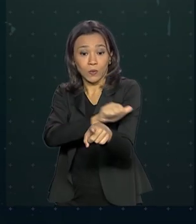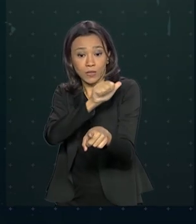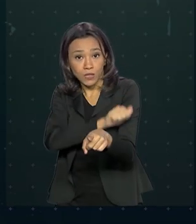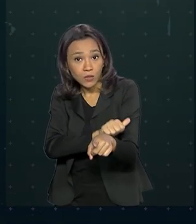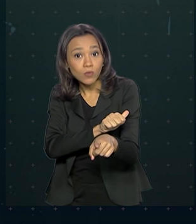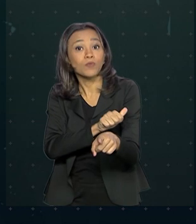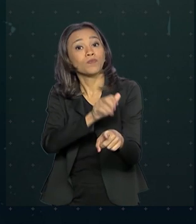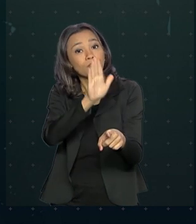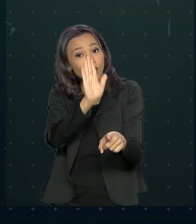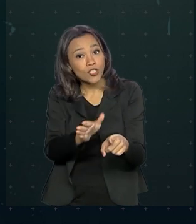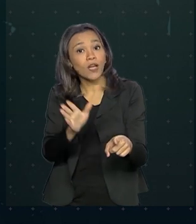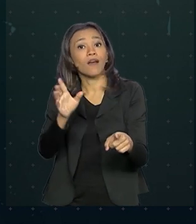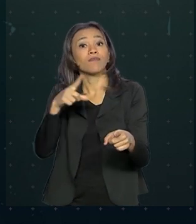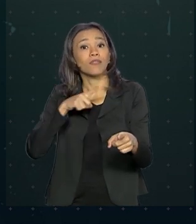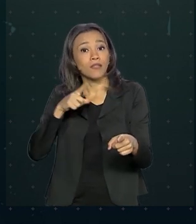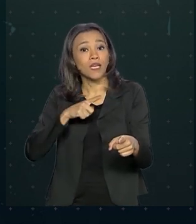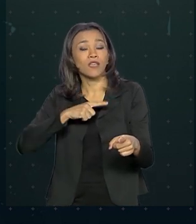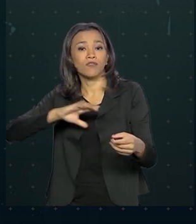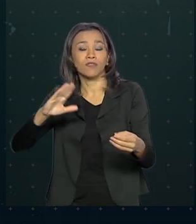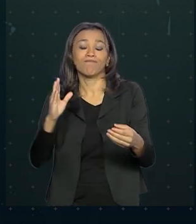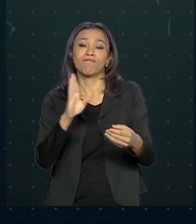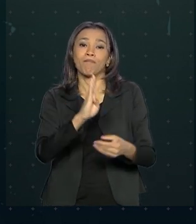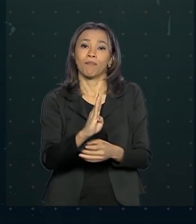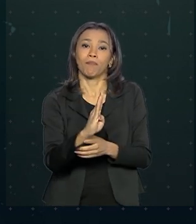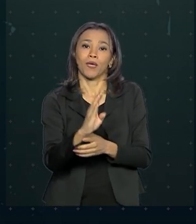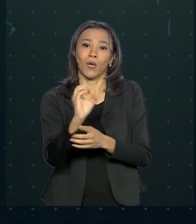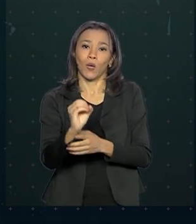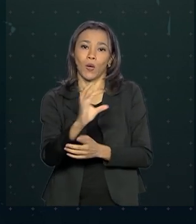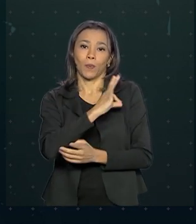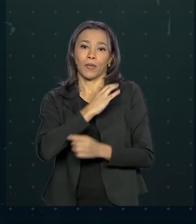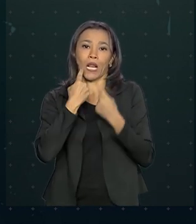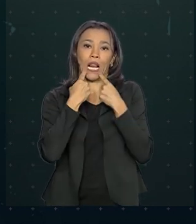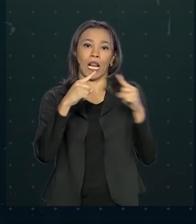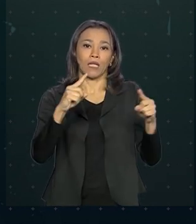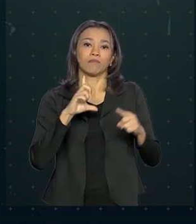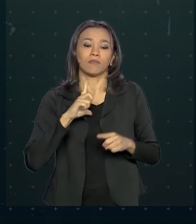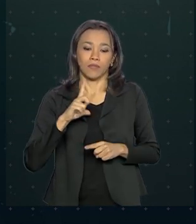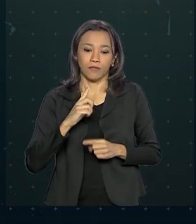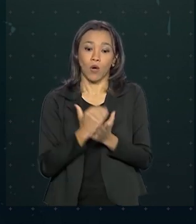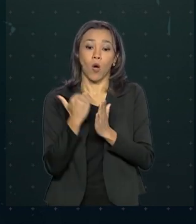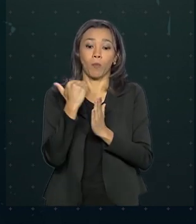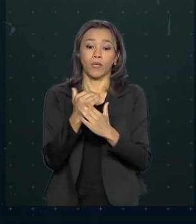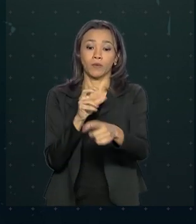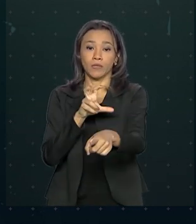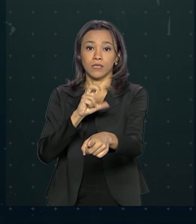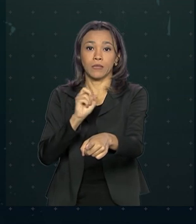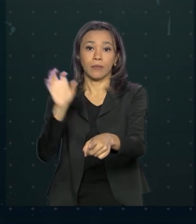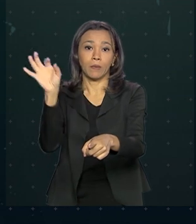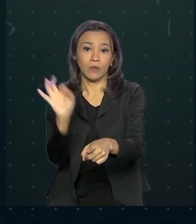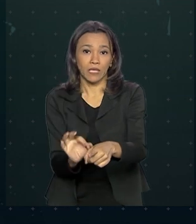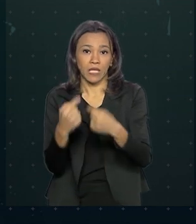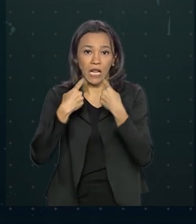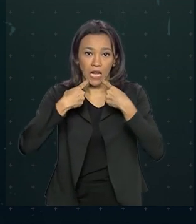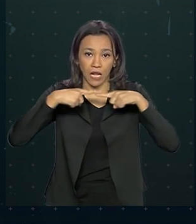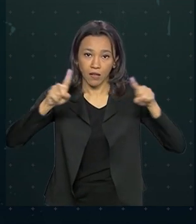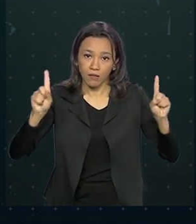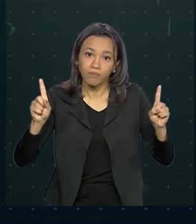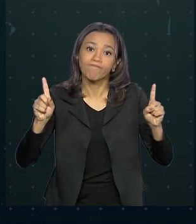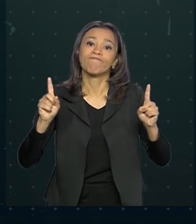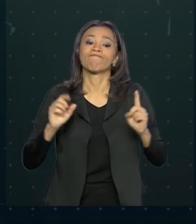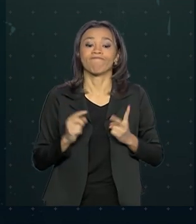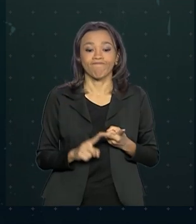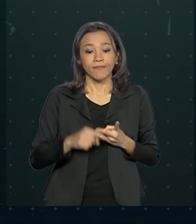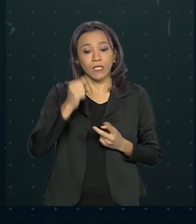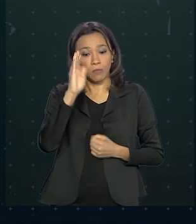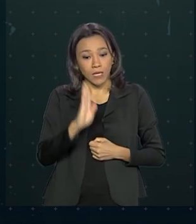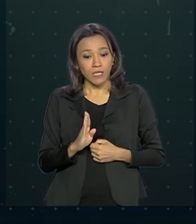implementou o boletim de ocorrência via internet, foi registrado um aumento de 50% no número de denúncias. No Brasil,